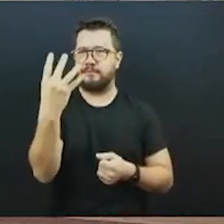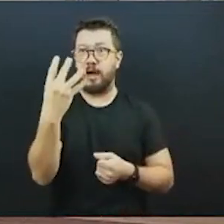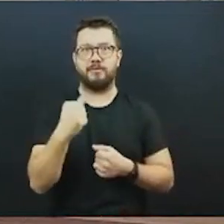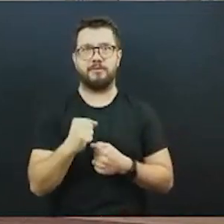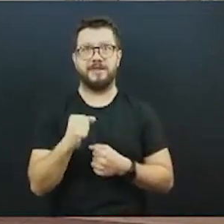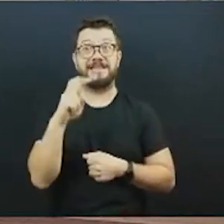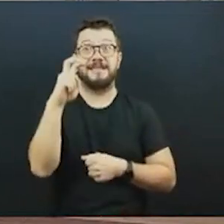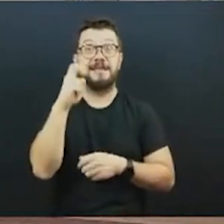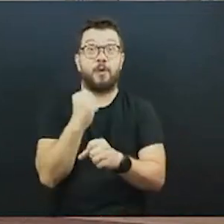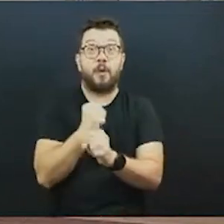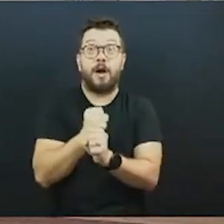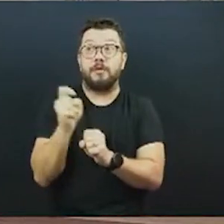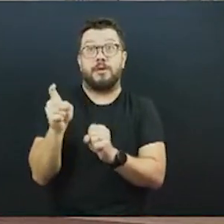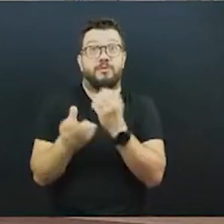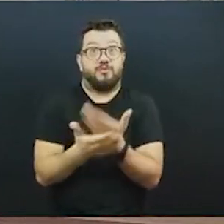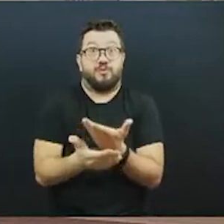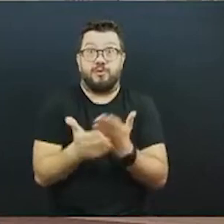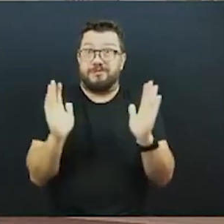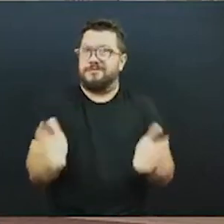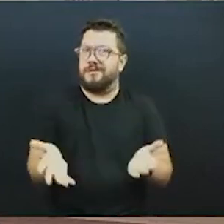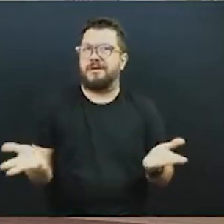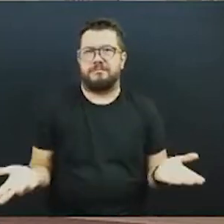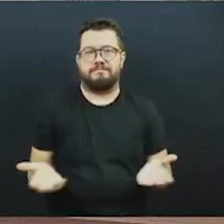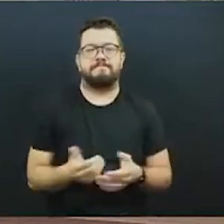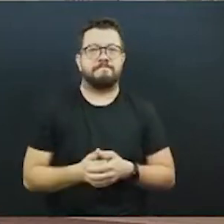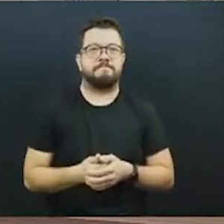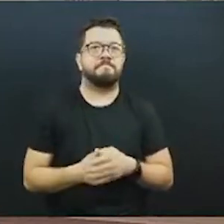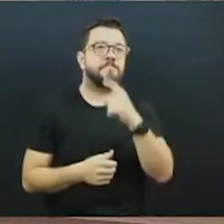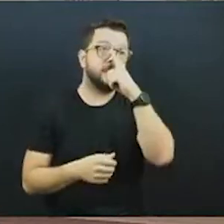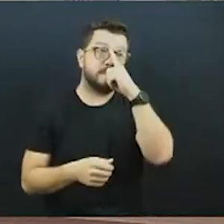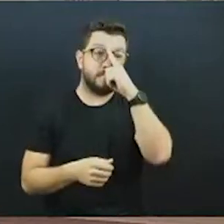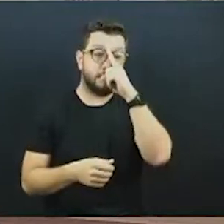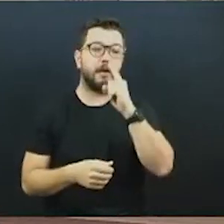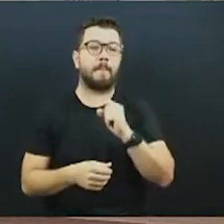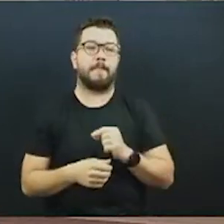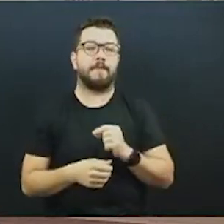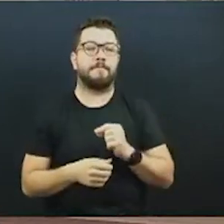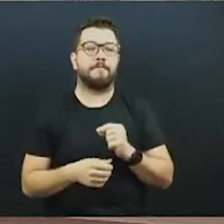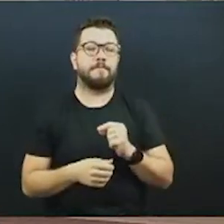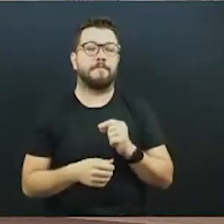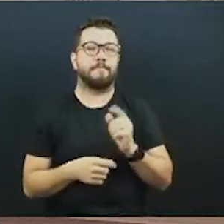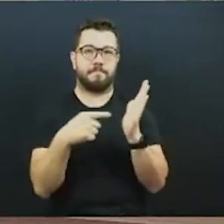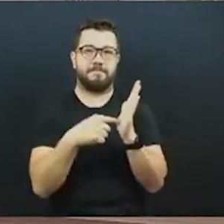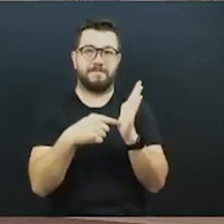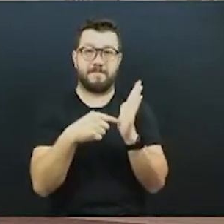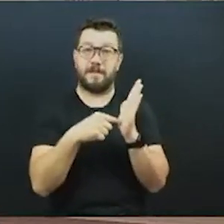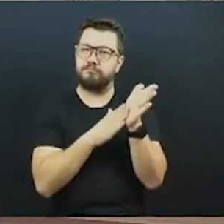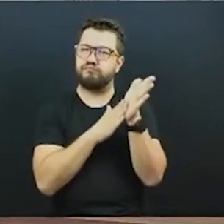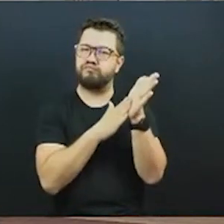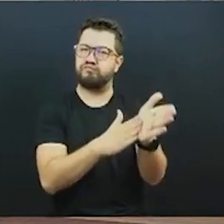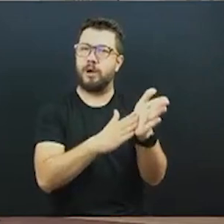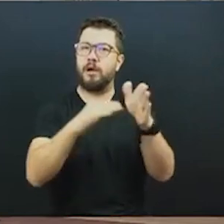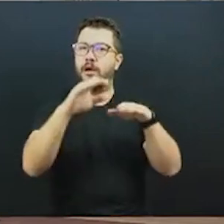e até porque isso já é, esse requerimento anda na esteira da legislação federal, que esse assunto conte com a